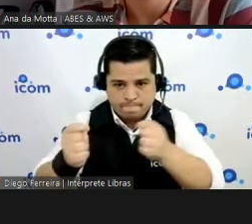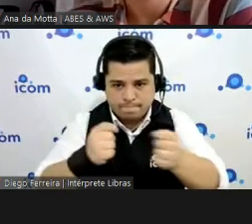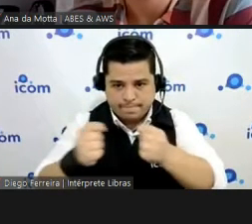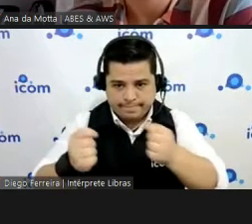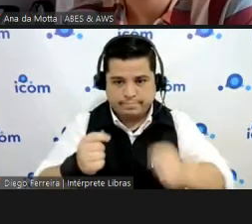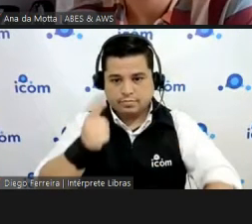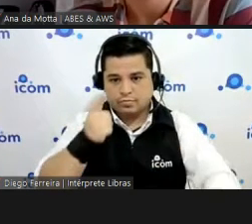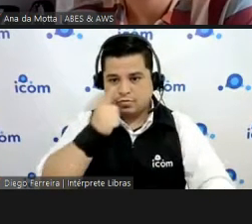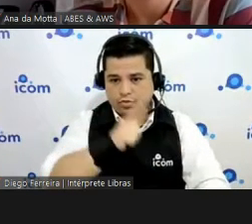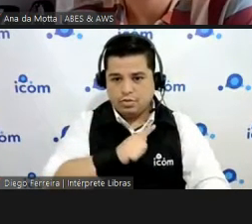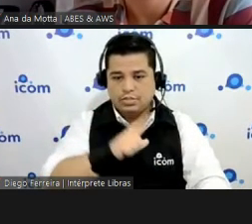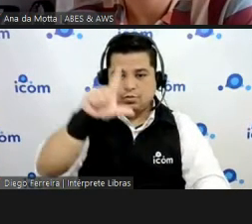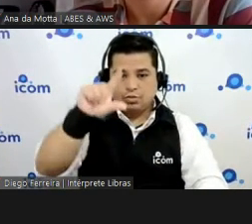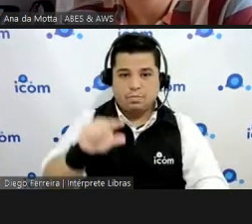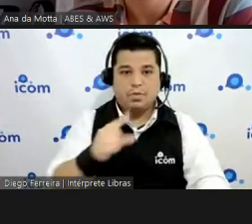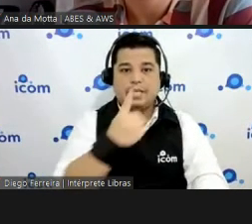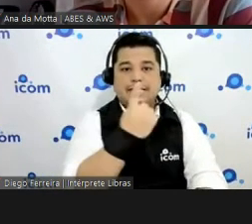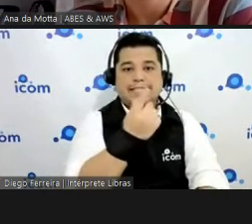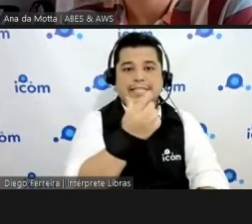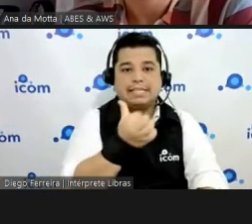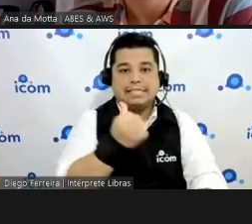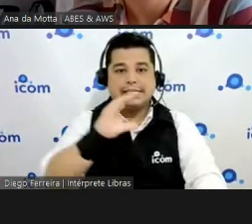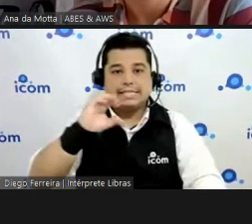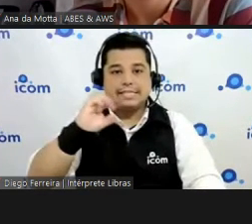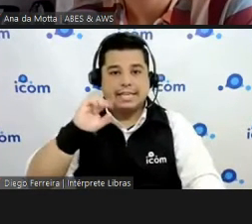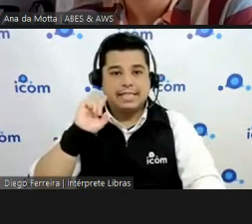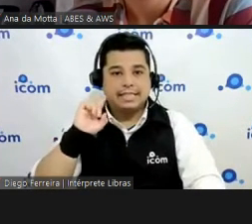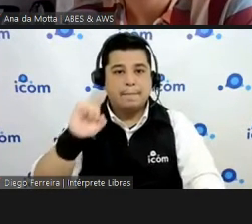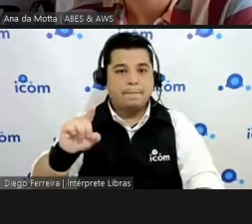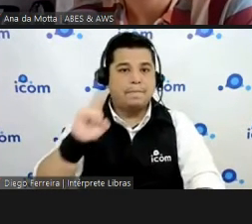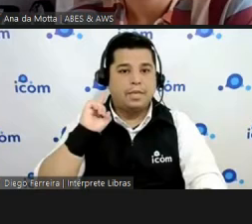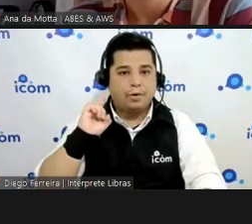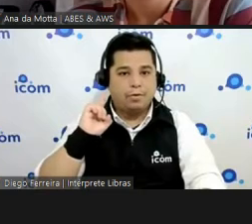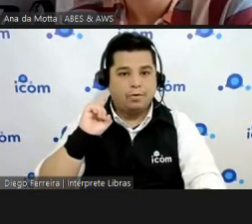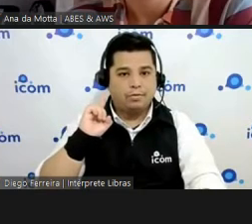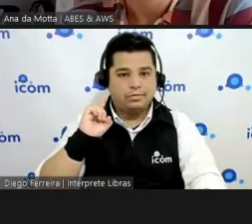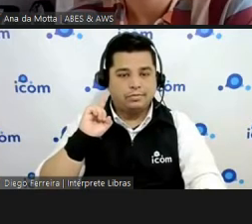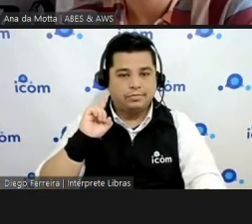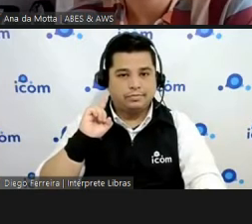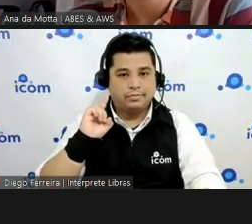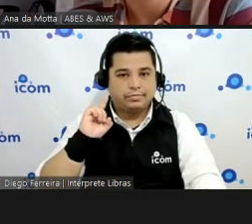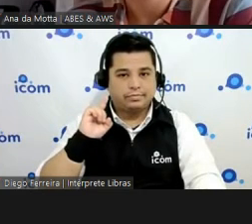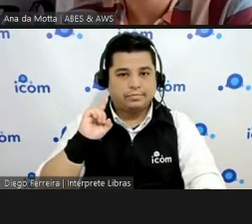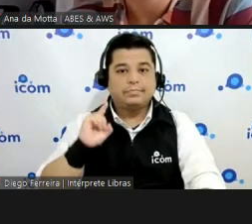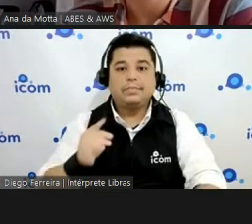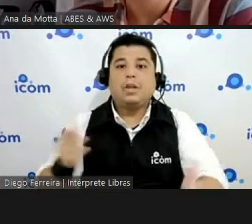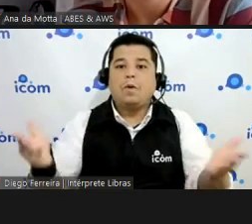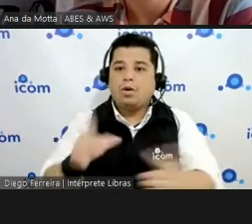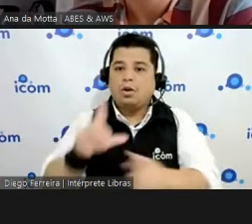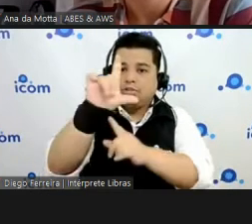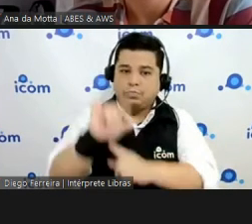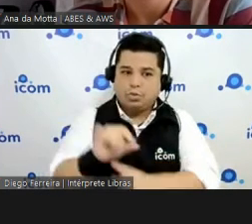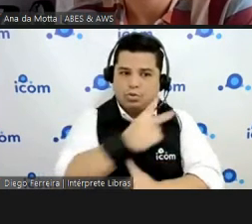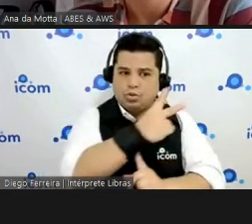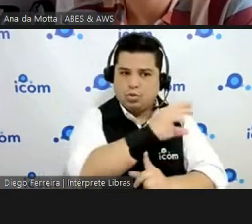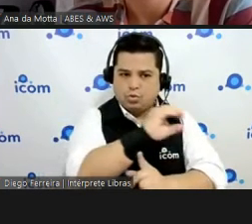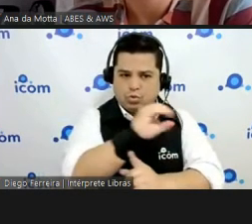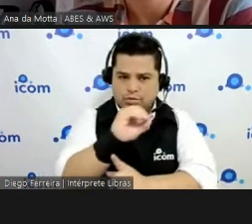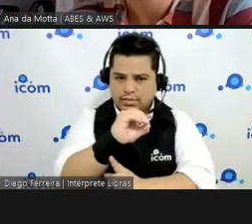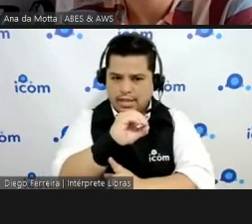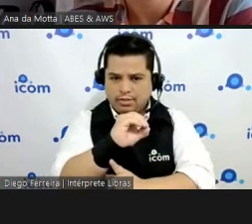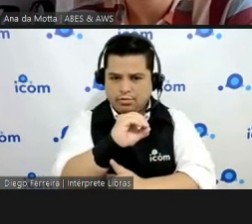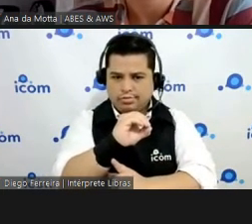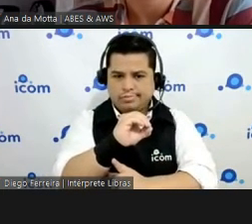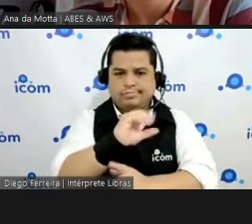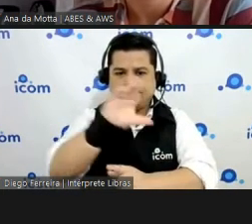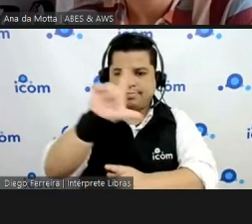passou a gastar 160 você tá economizando 400 mil né 40 mil então esses 40 mil que